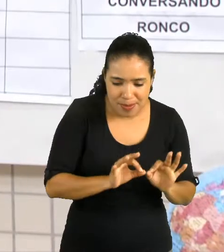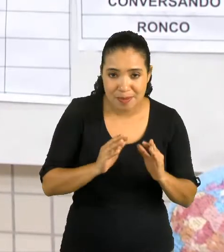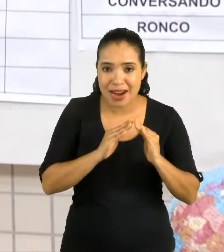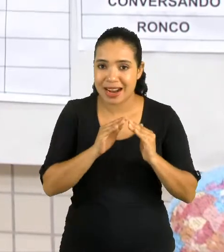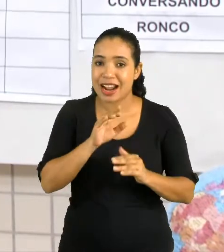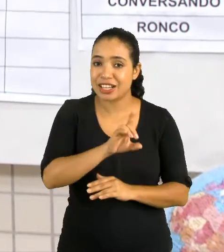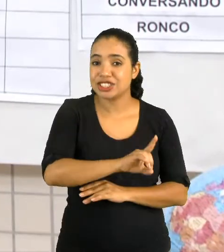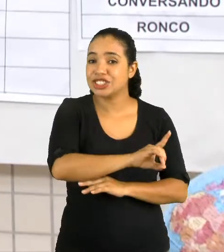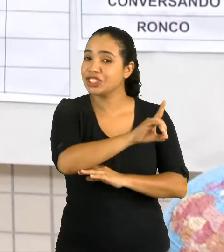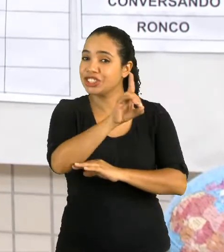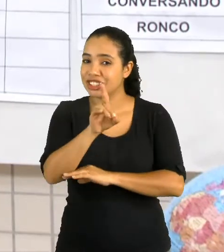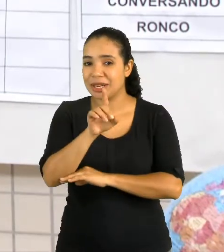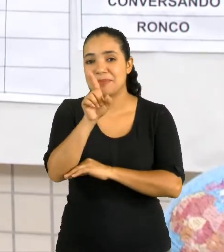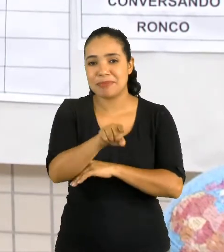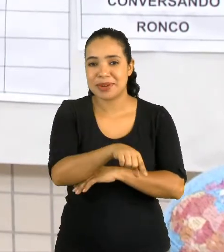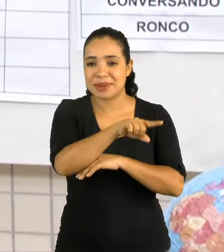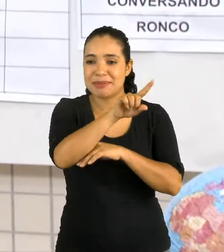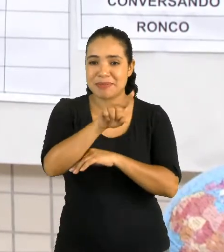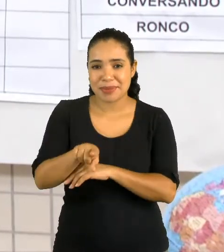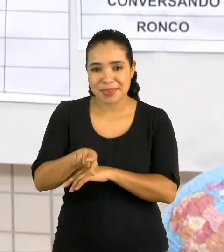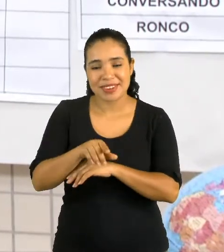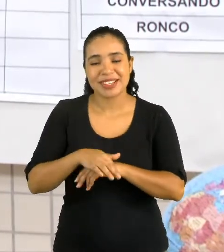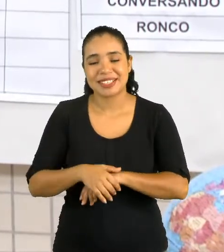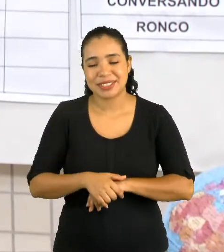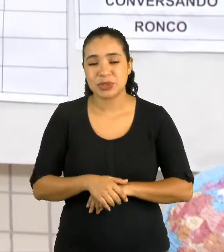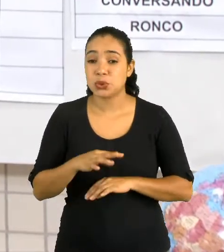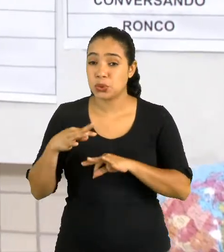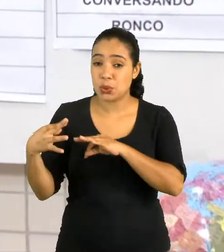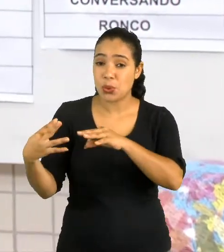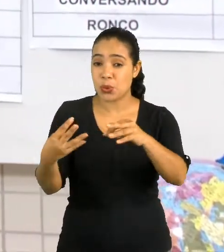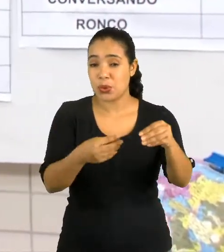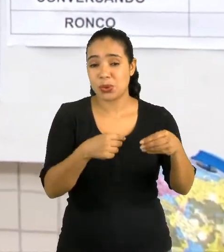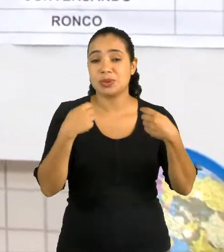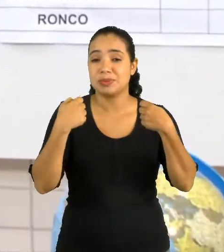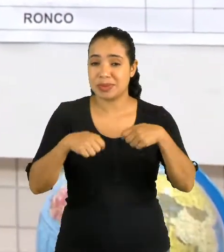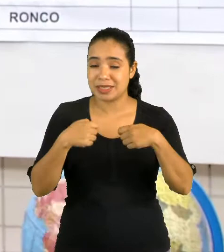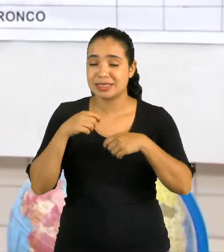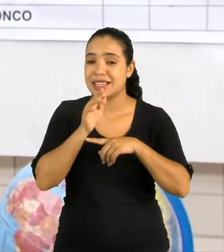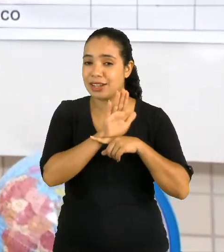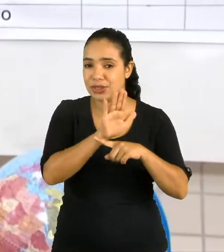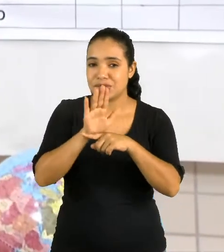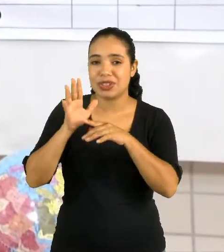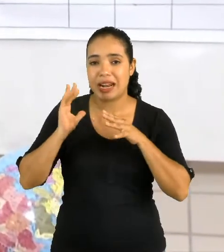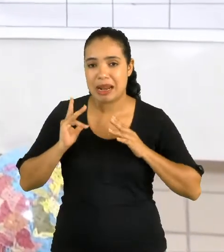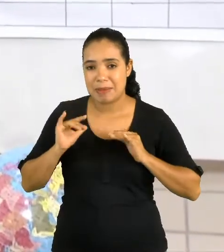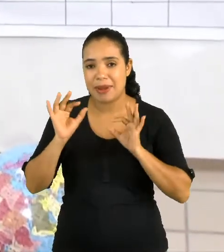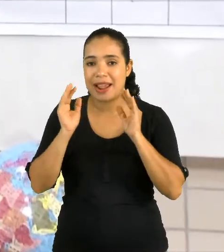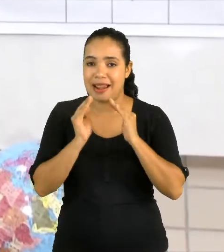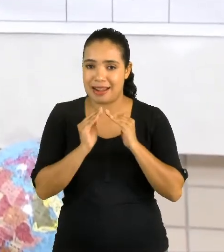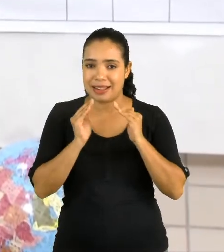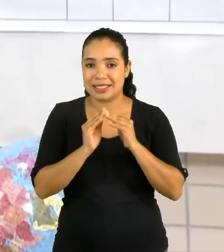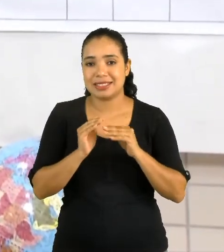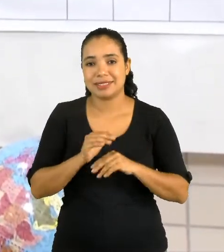certo. Todos devem ajudar a limpar a casa. Vou colocar aqui dia.